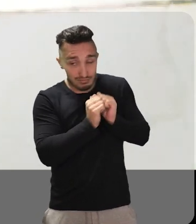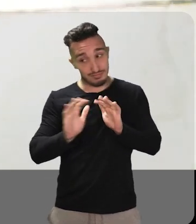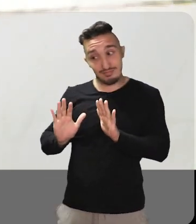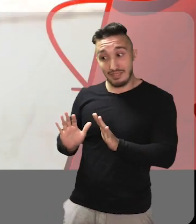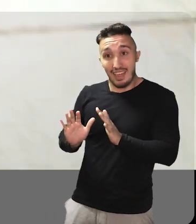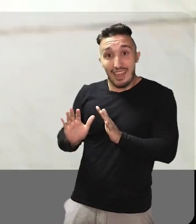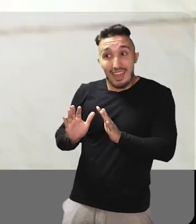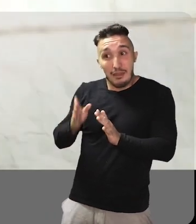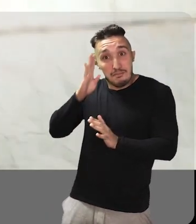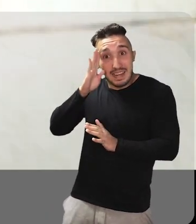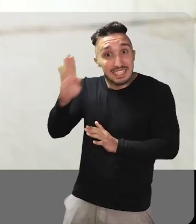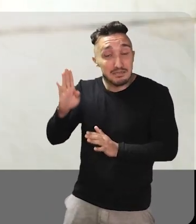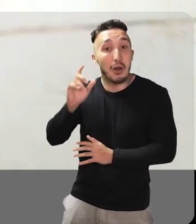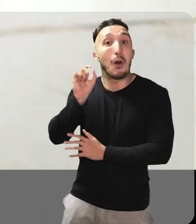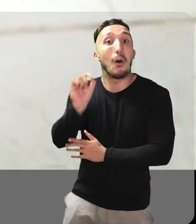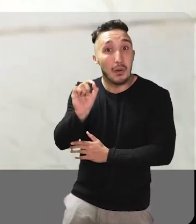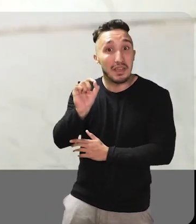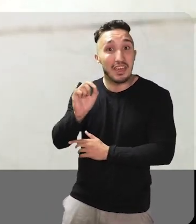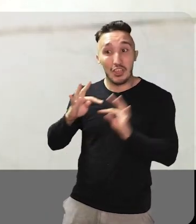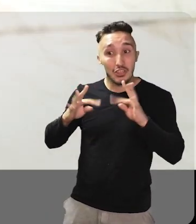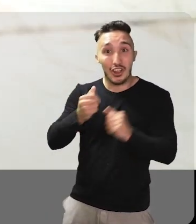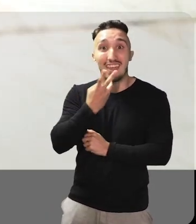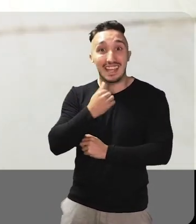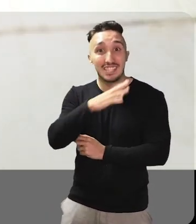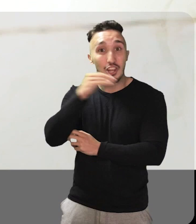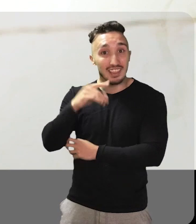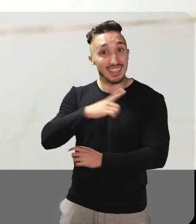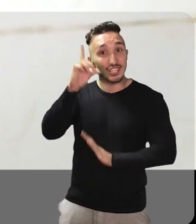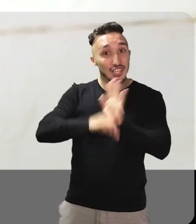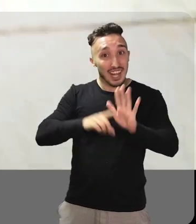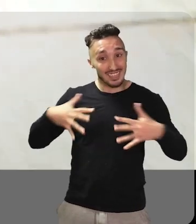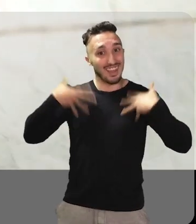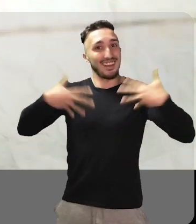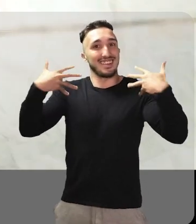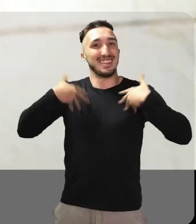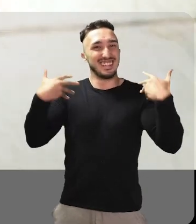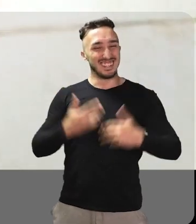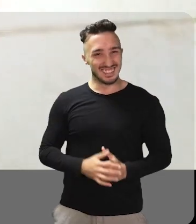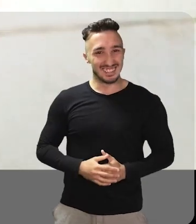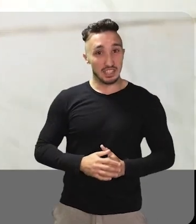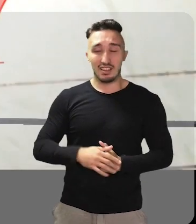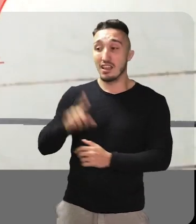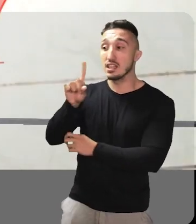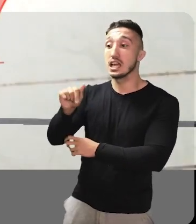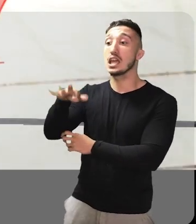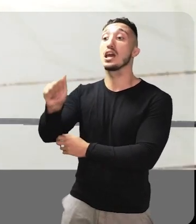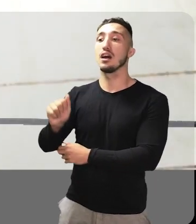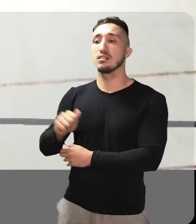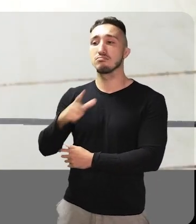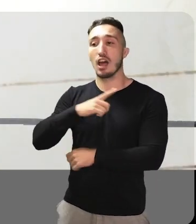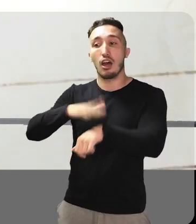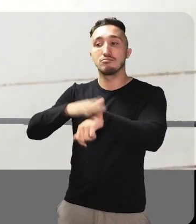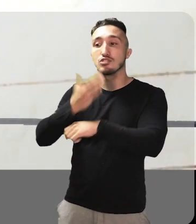contigo! Bom, e principalmente, toda criança e adolescente tem direito a diversão! Ô,